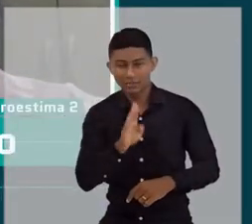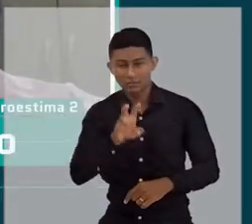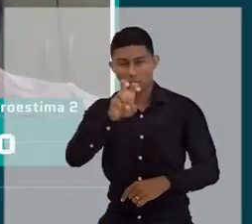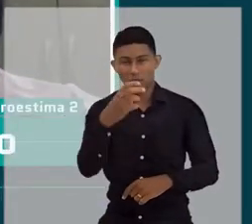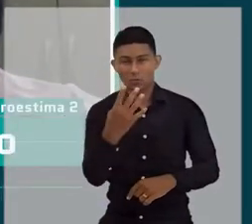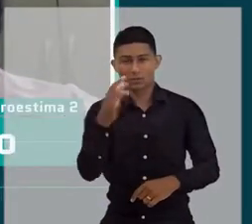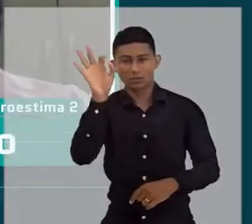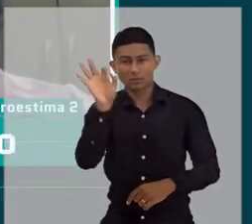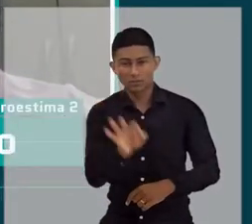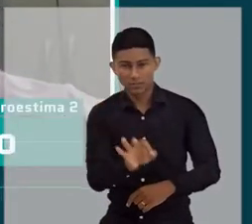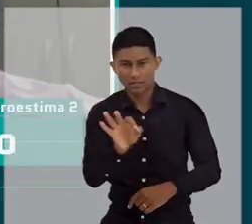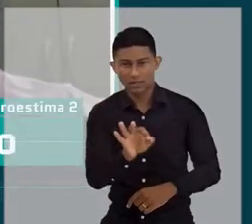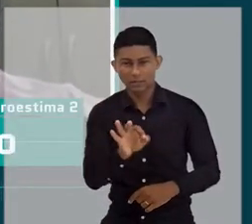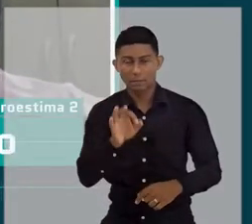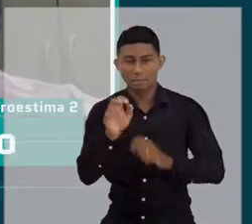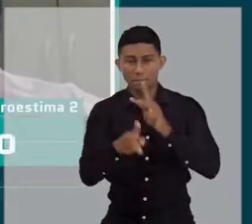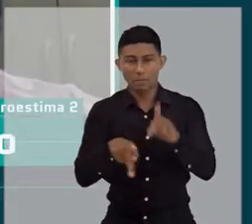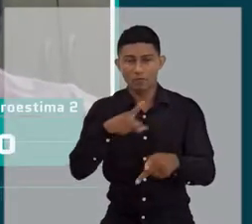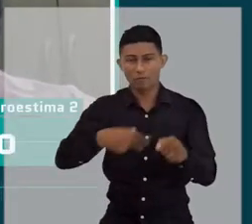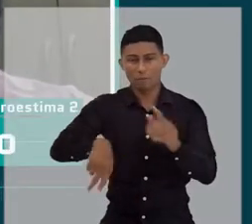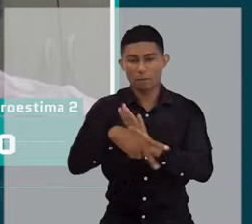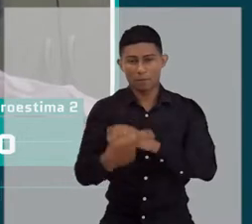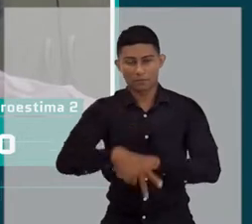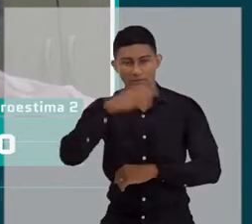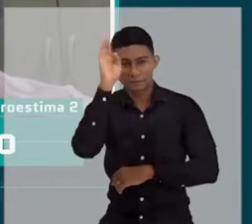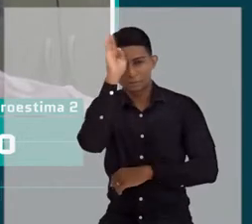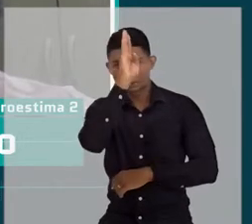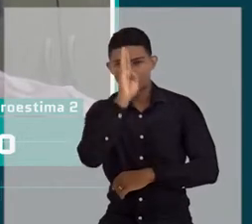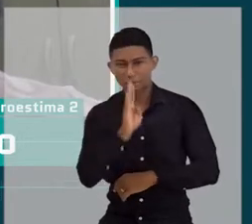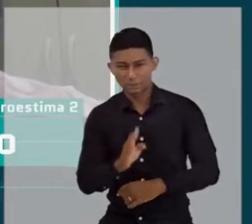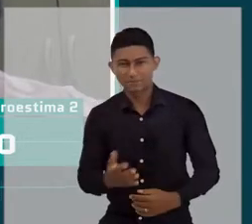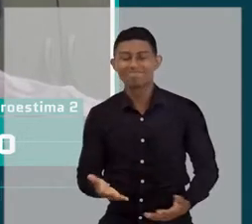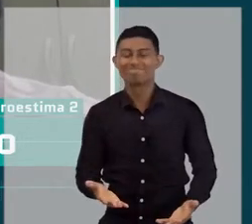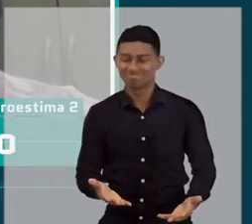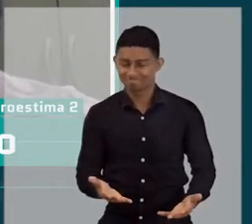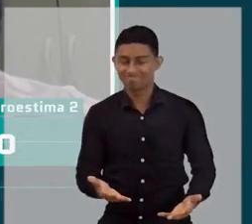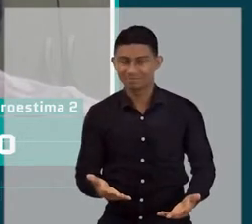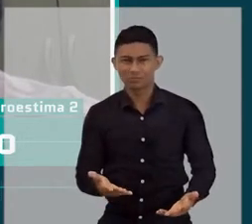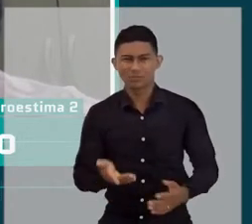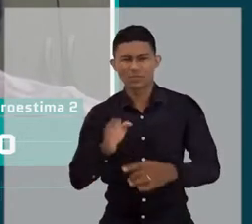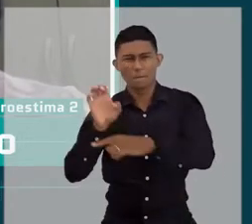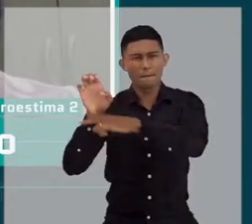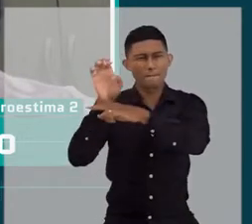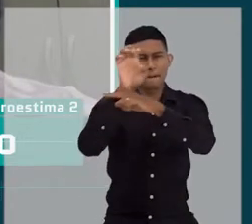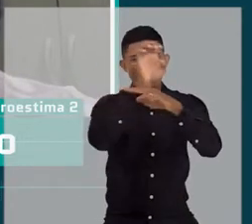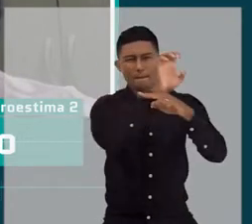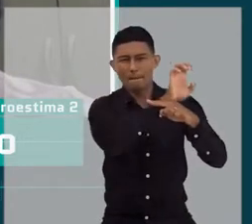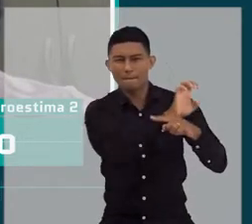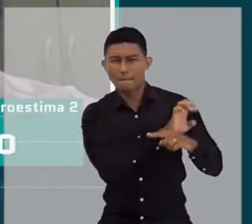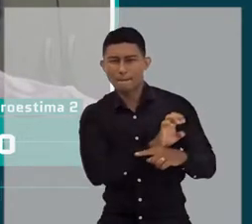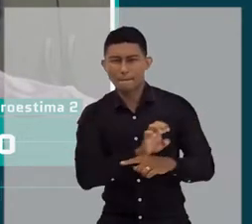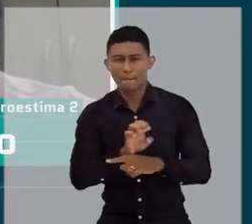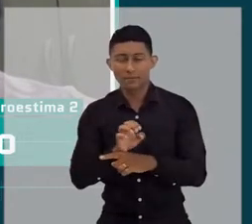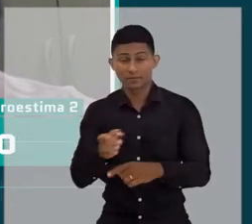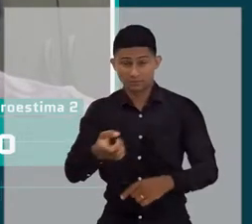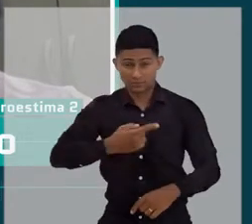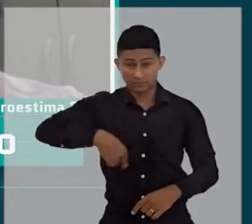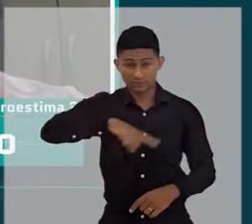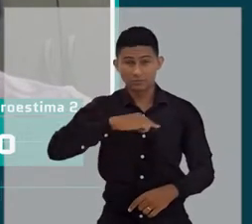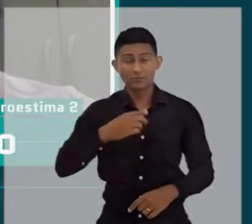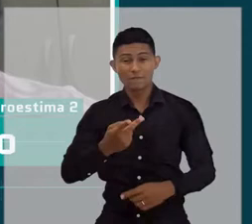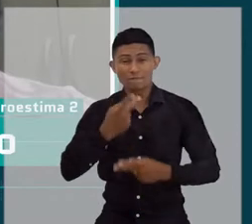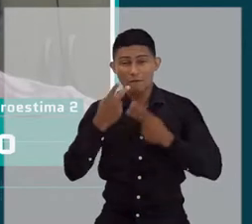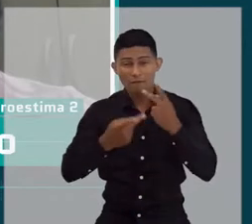população. Exatamente. Estão clientes em todos os estados, que a nossa fala